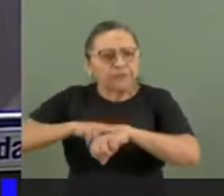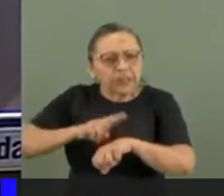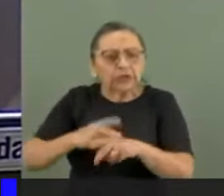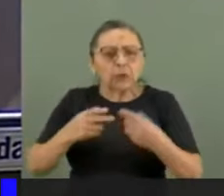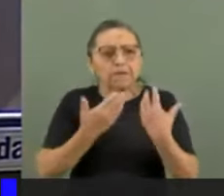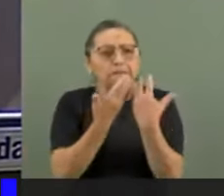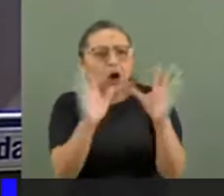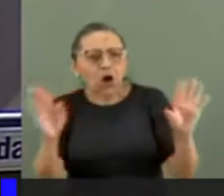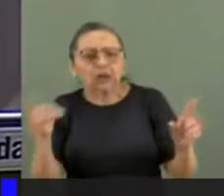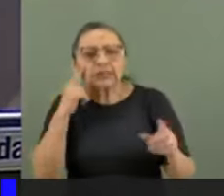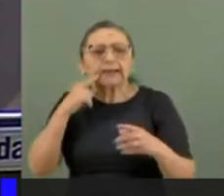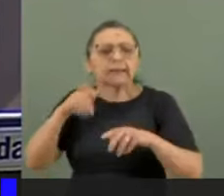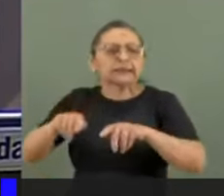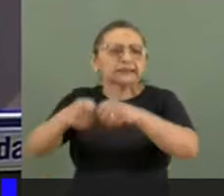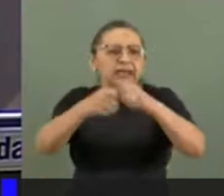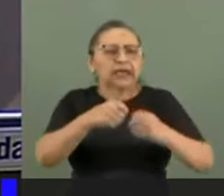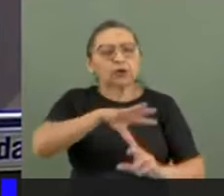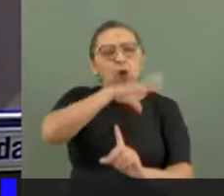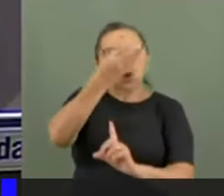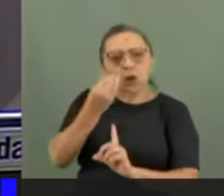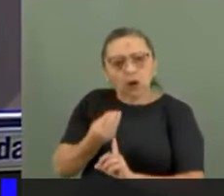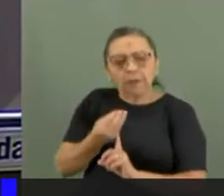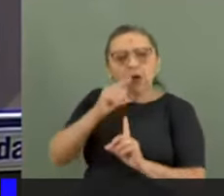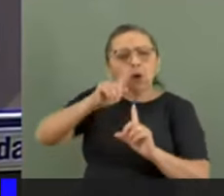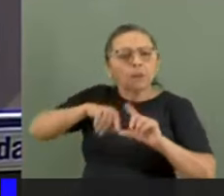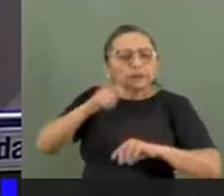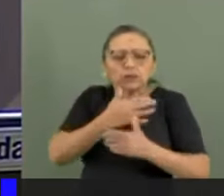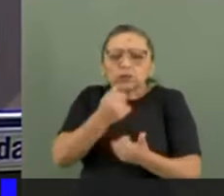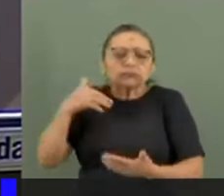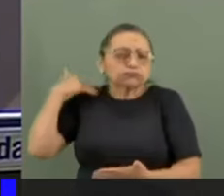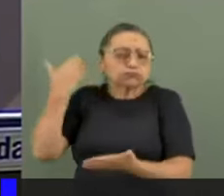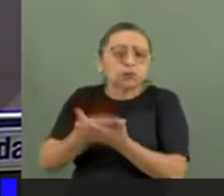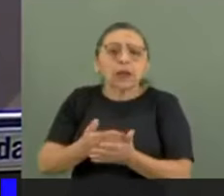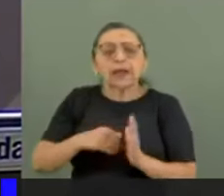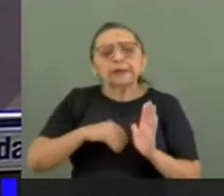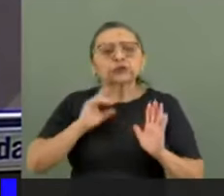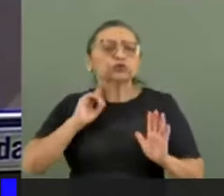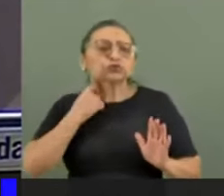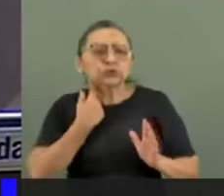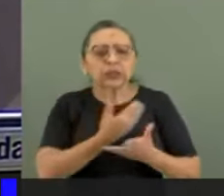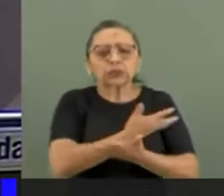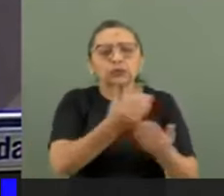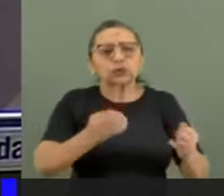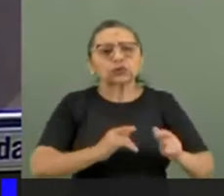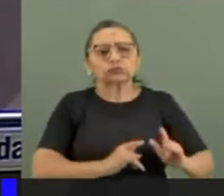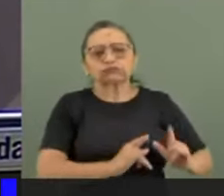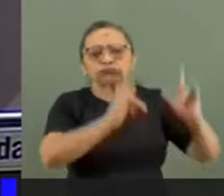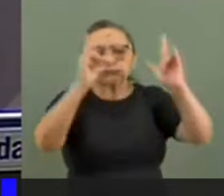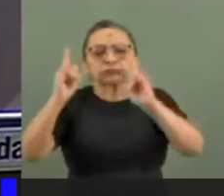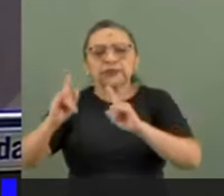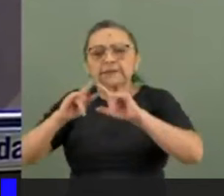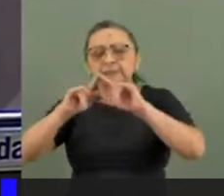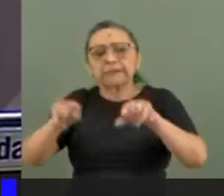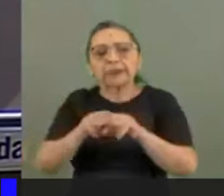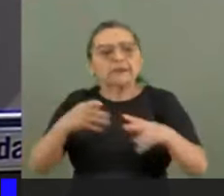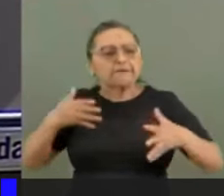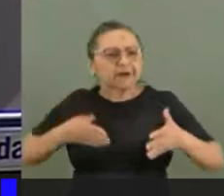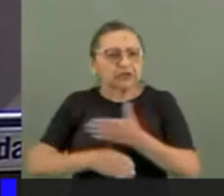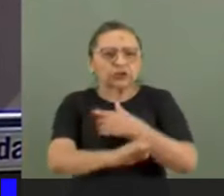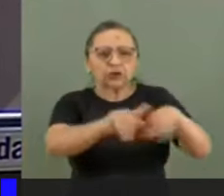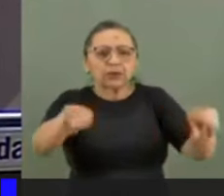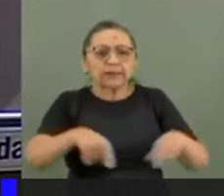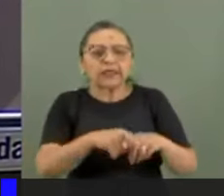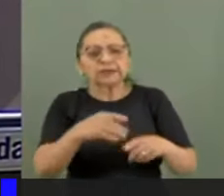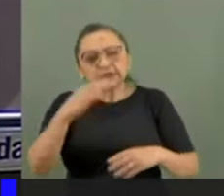vandalizaram obras de arte e objetos históricos, picharam monumentos e fachadas, invadiram gabinetes de autoridades,